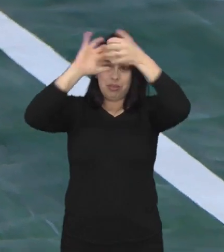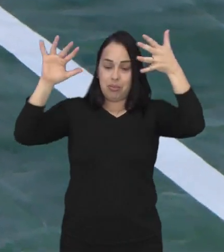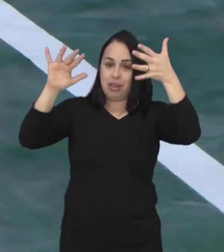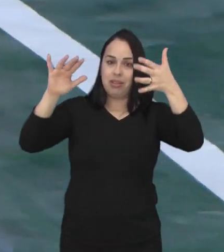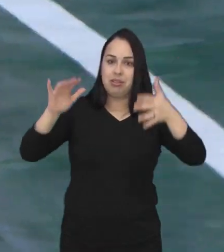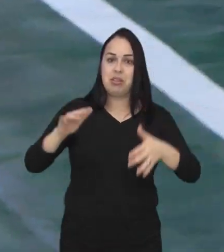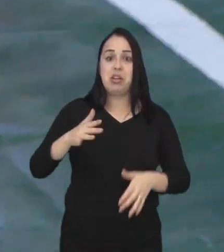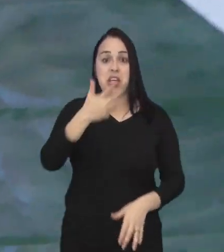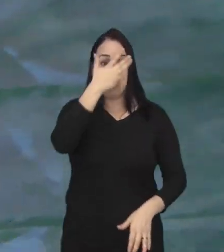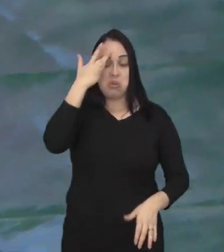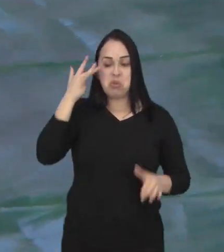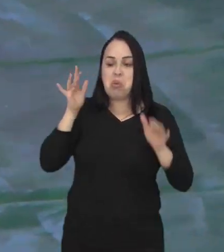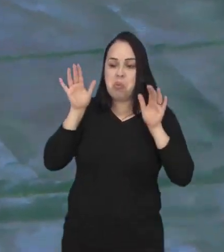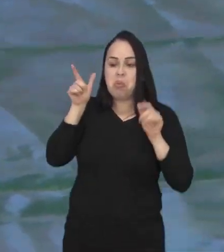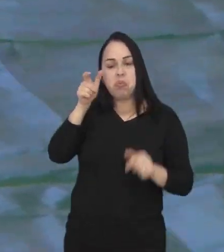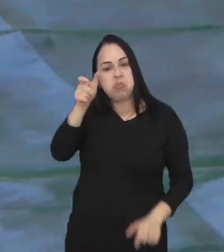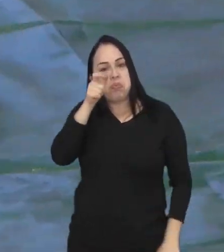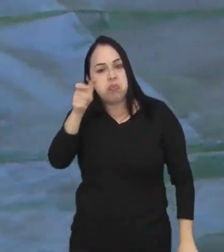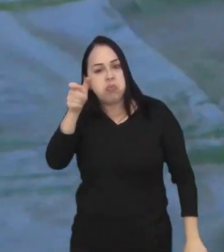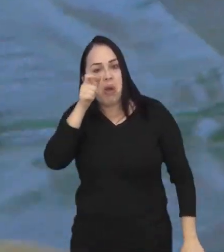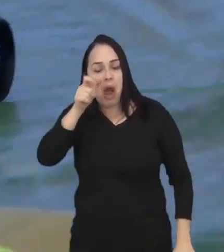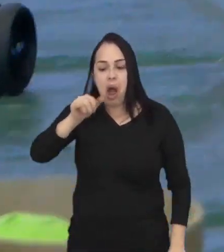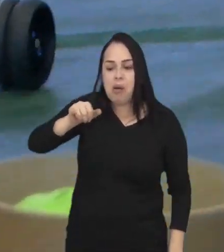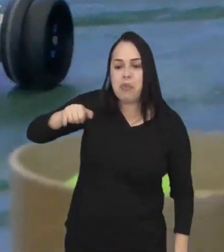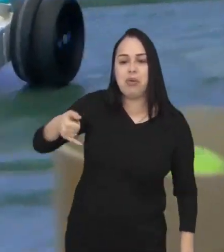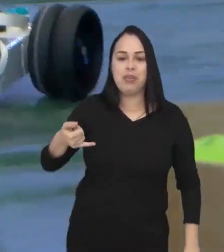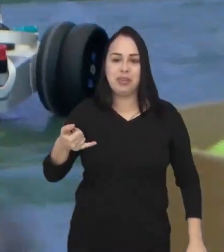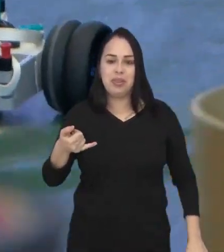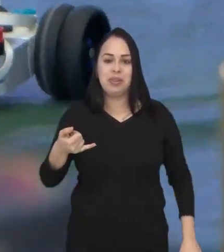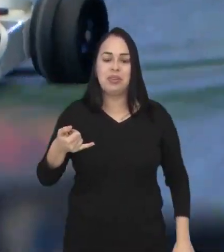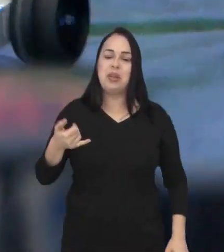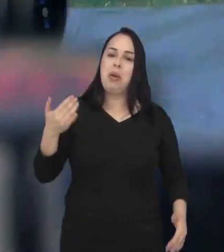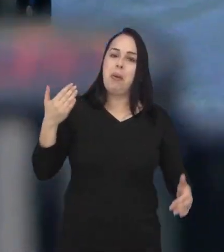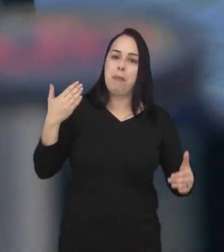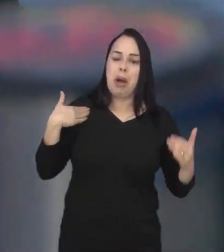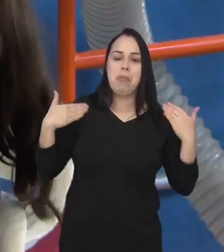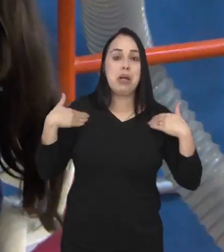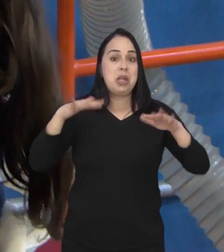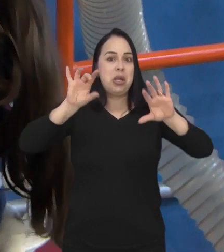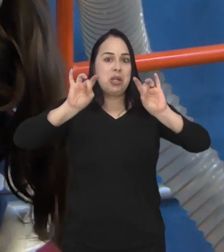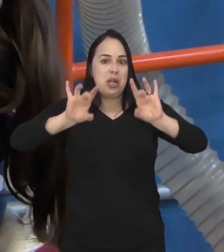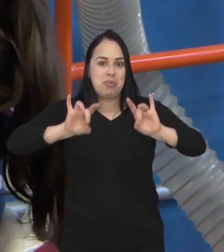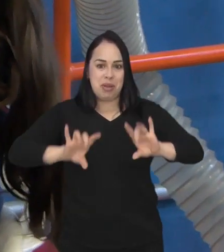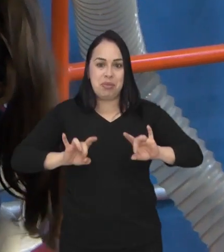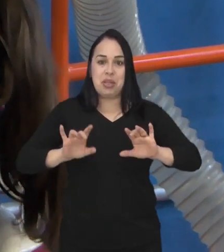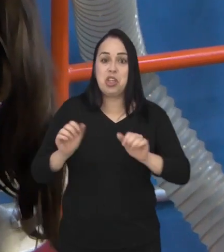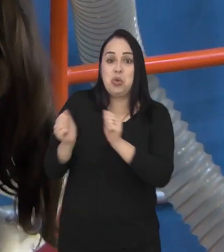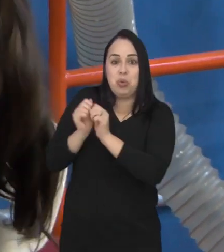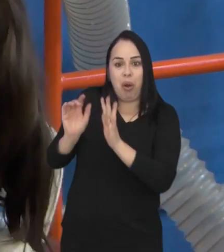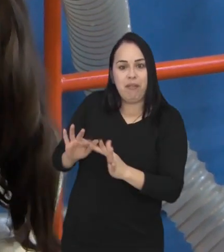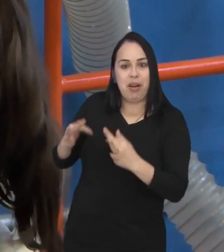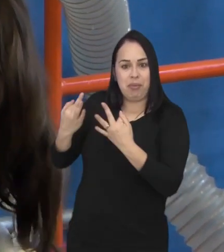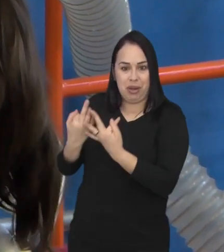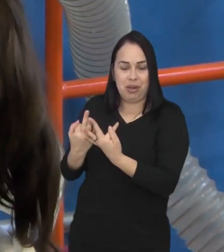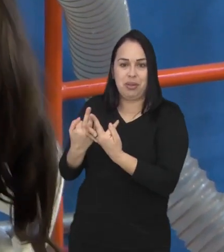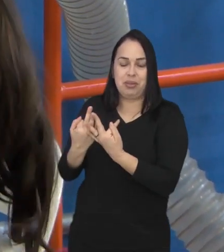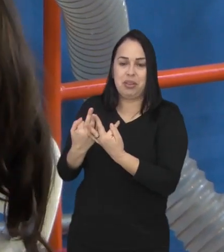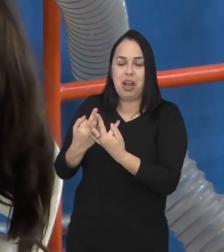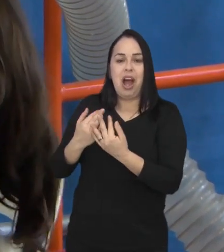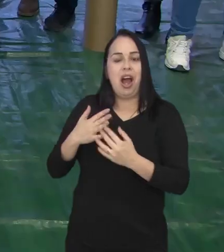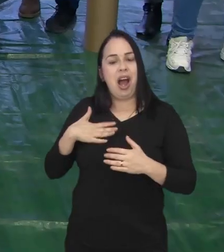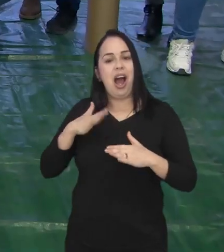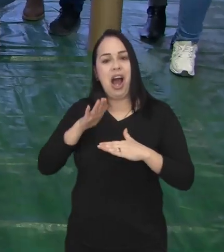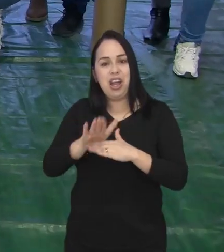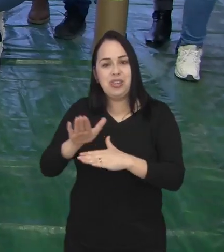Independente do resultado, o público pode aproveitar essa mistura de conhecimento e diversão. Um passeio mais do que especial para ser feito em